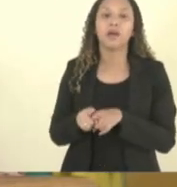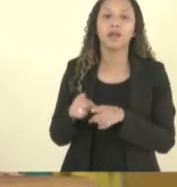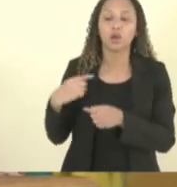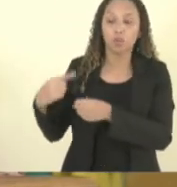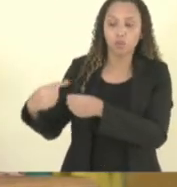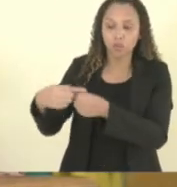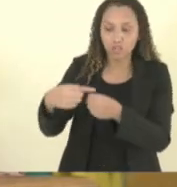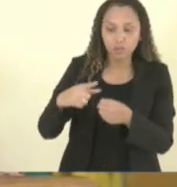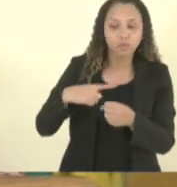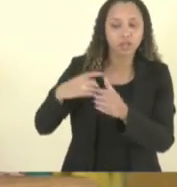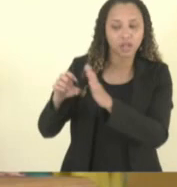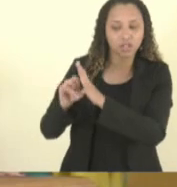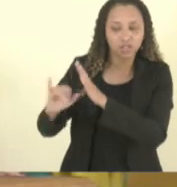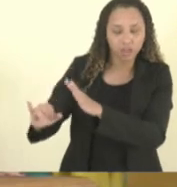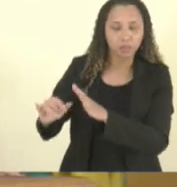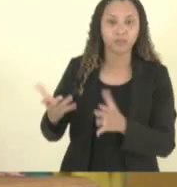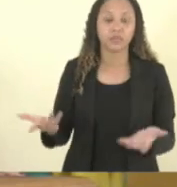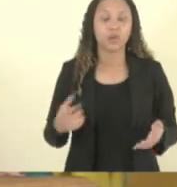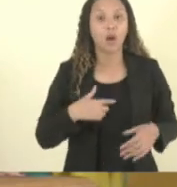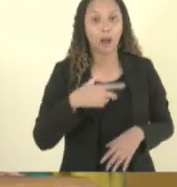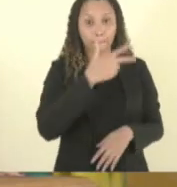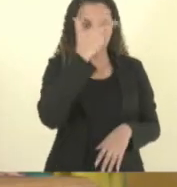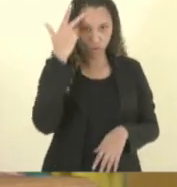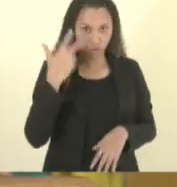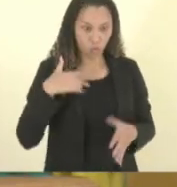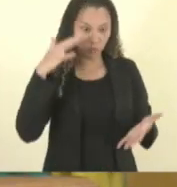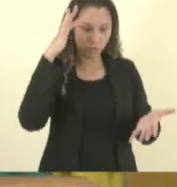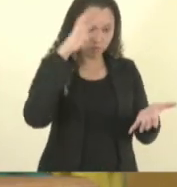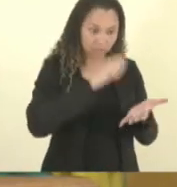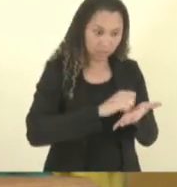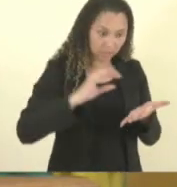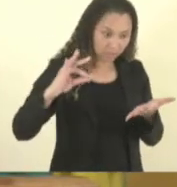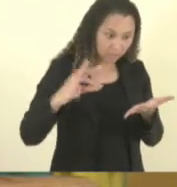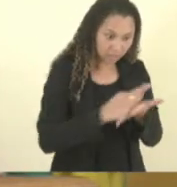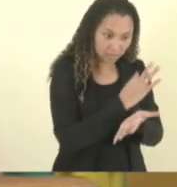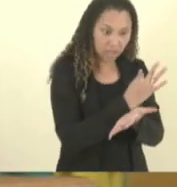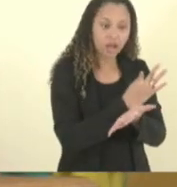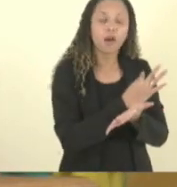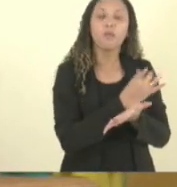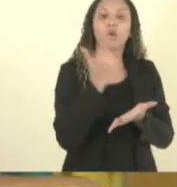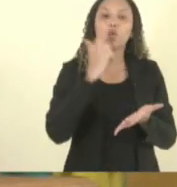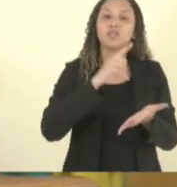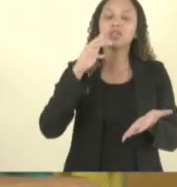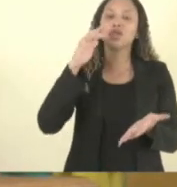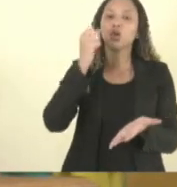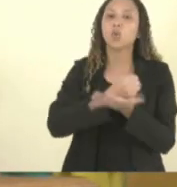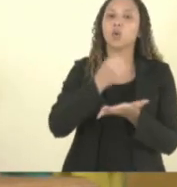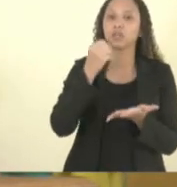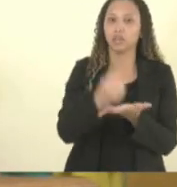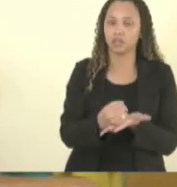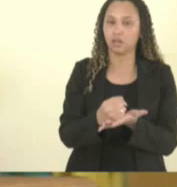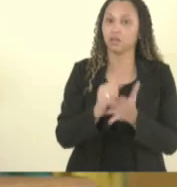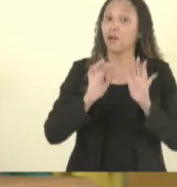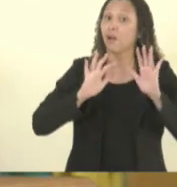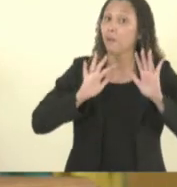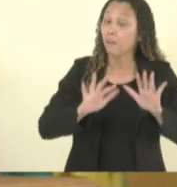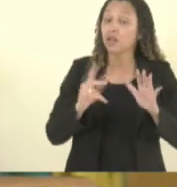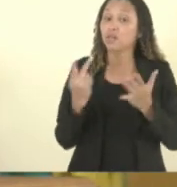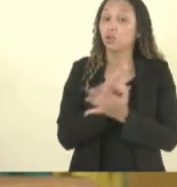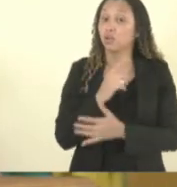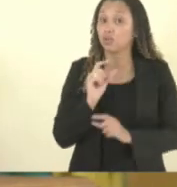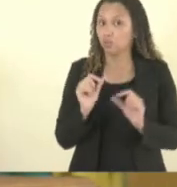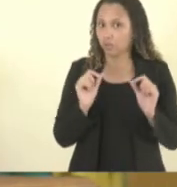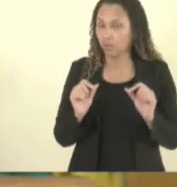as pessoas se inscrevem nestes editais para serem contratadas mas acontece